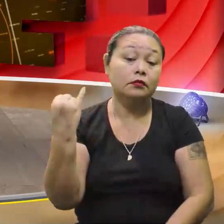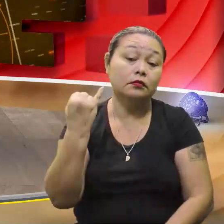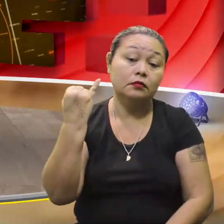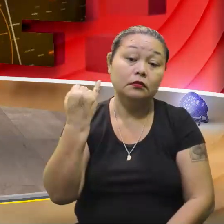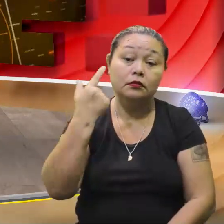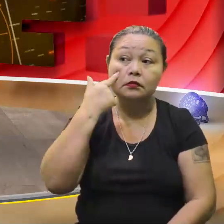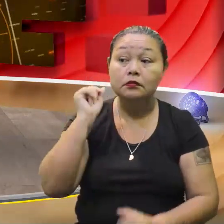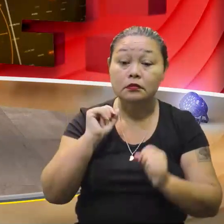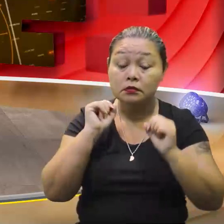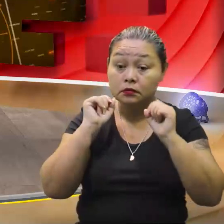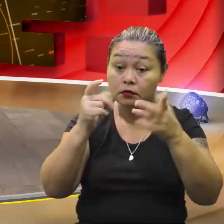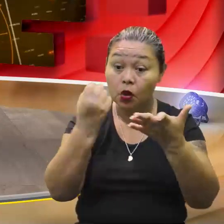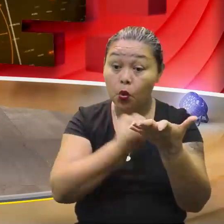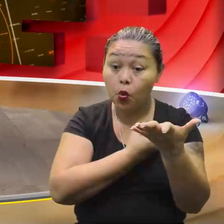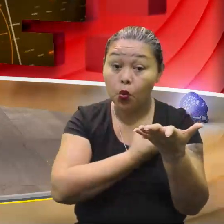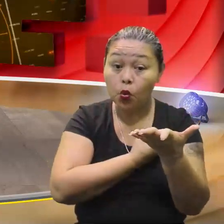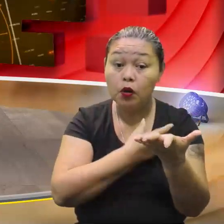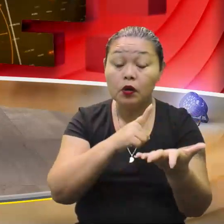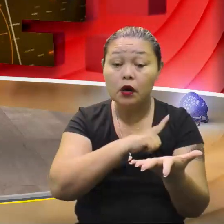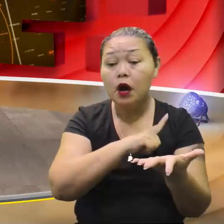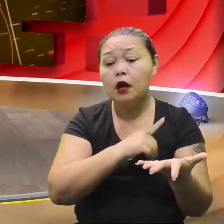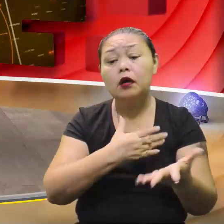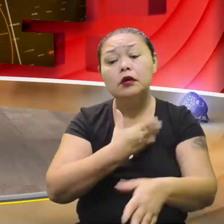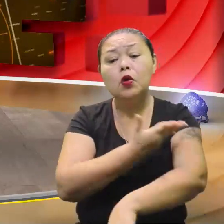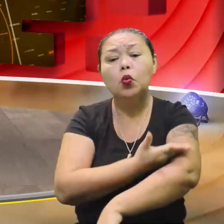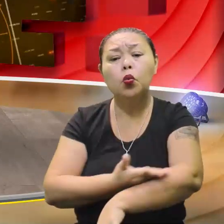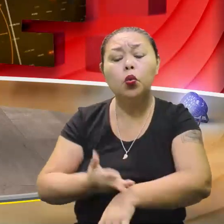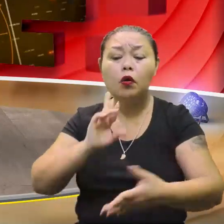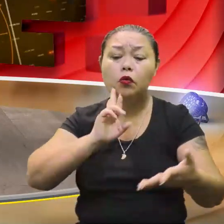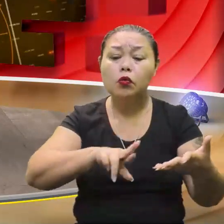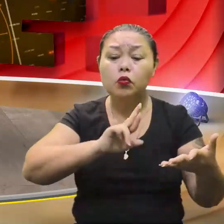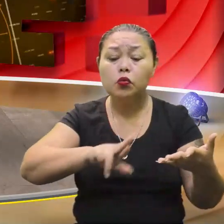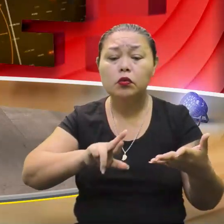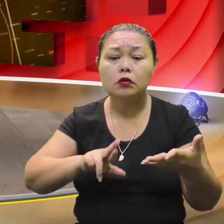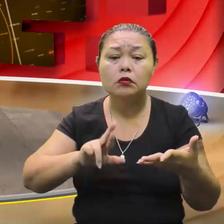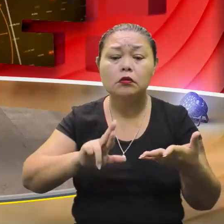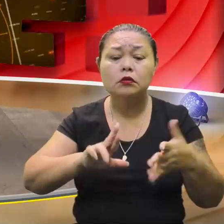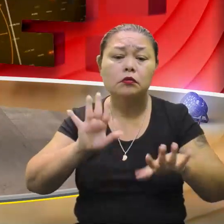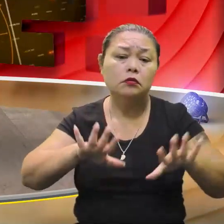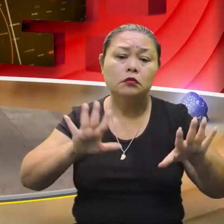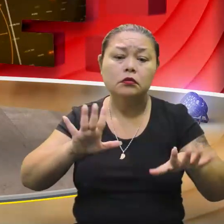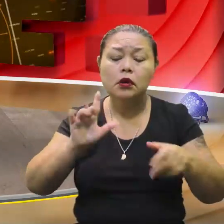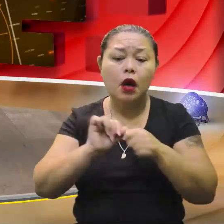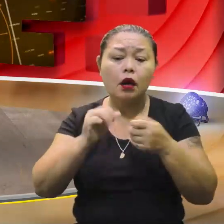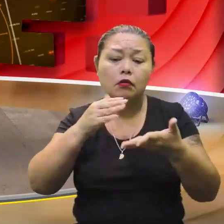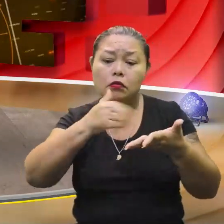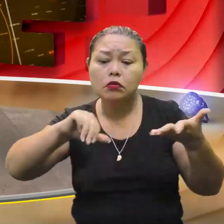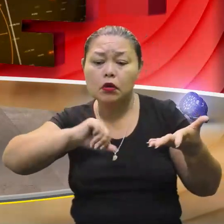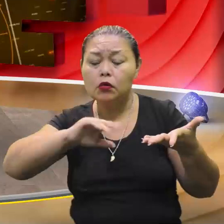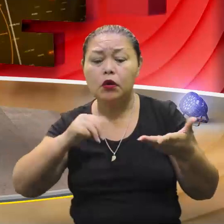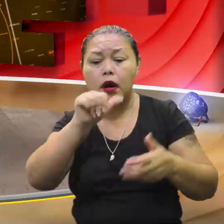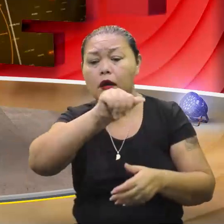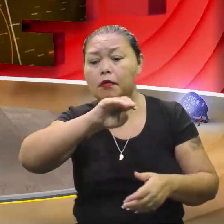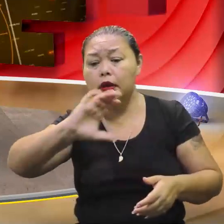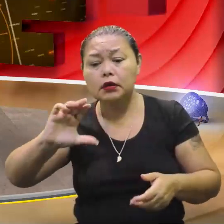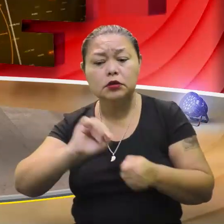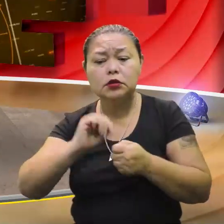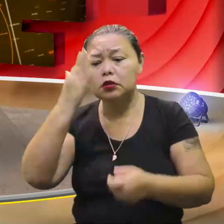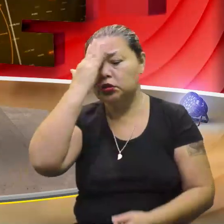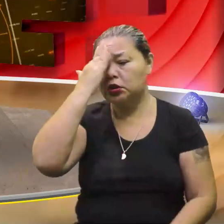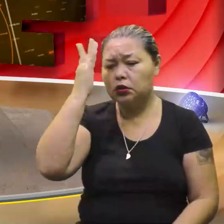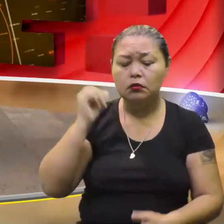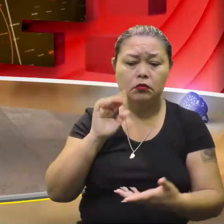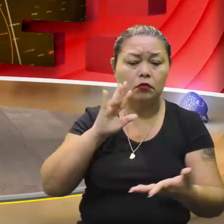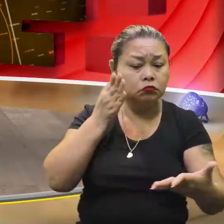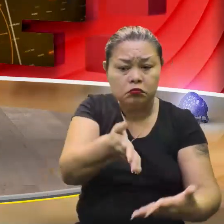você destacar o número. Tem aluno que já está tão acostumado a resolver que nem se preocupa mais em tirar o A, o B e o C. Não, já sei